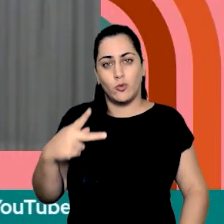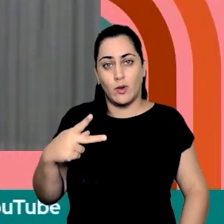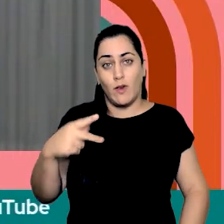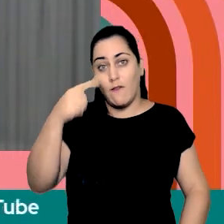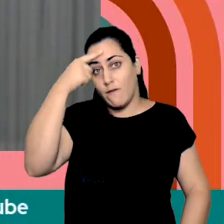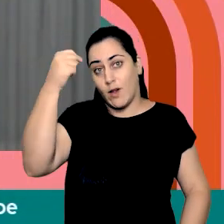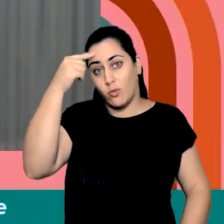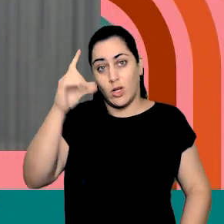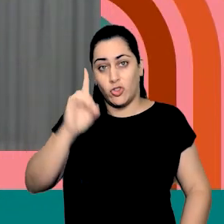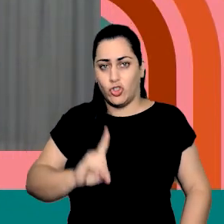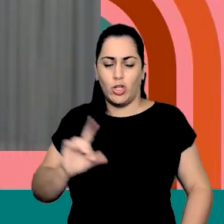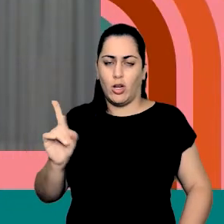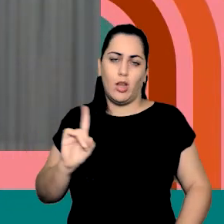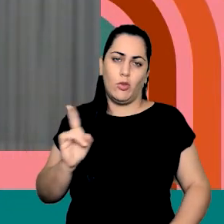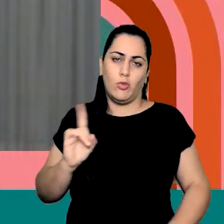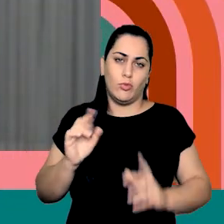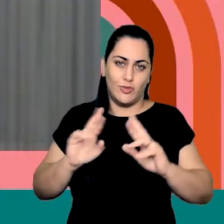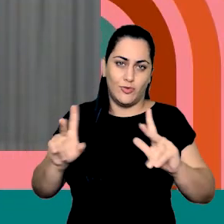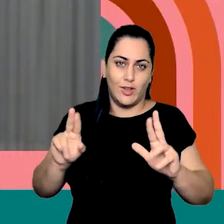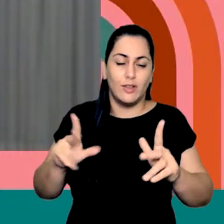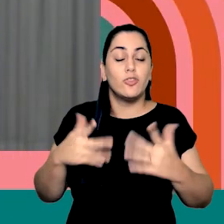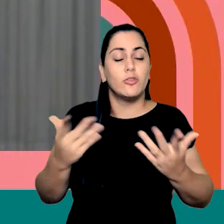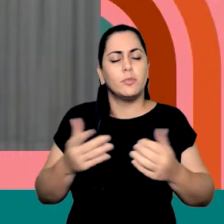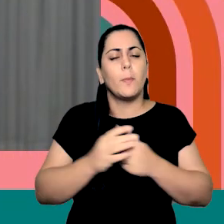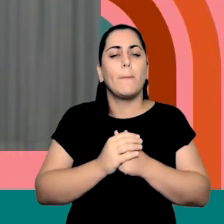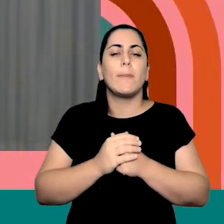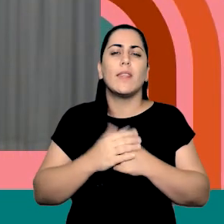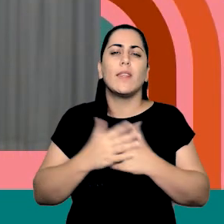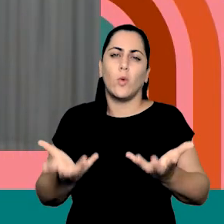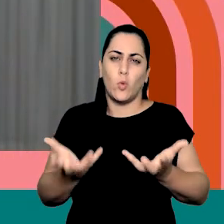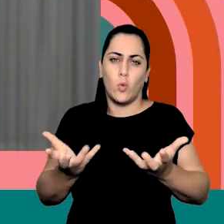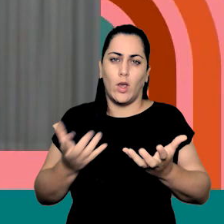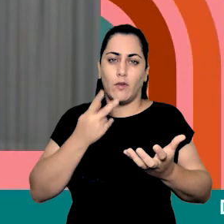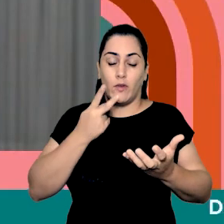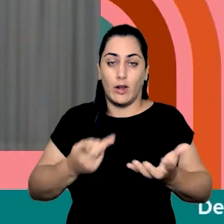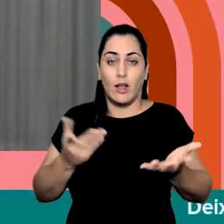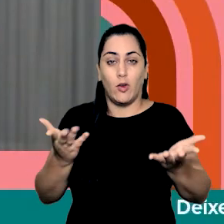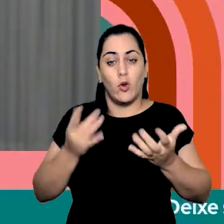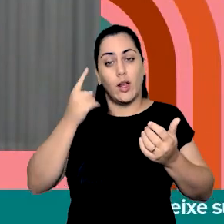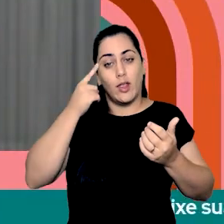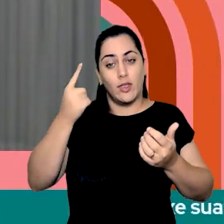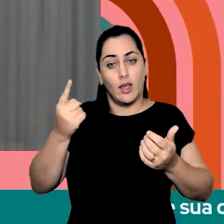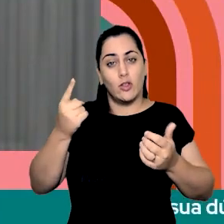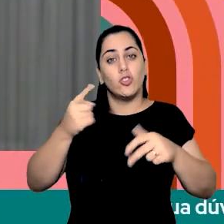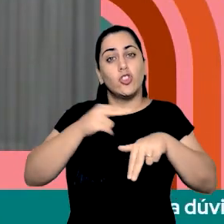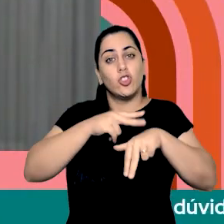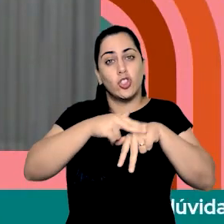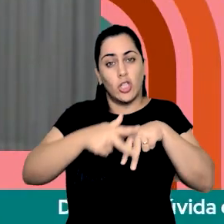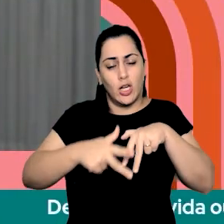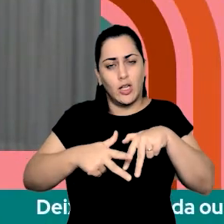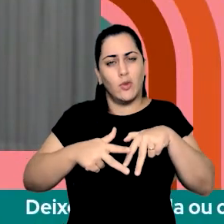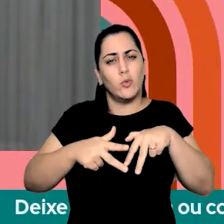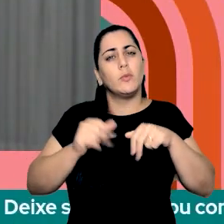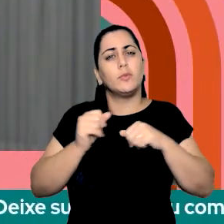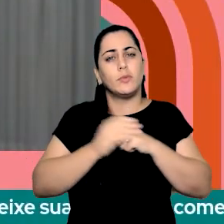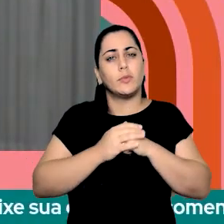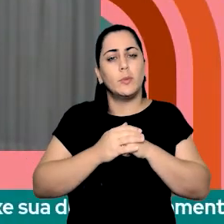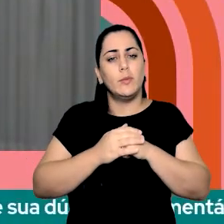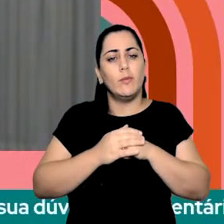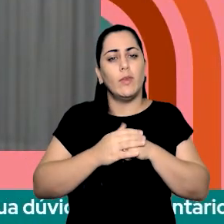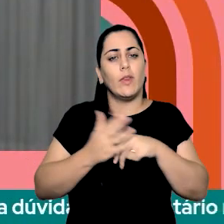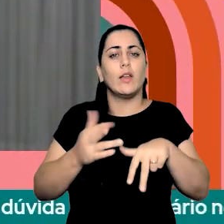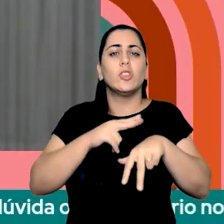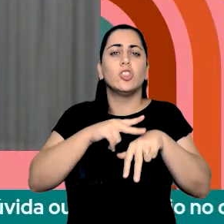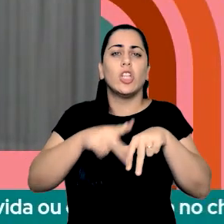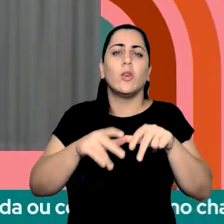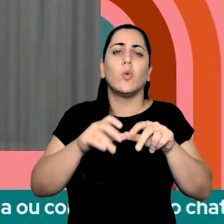na Faculdade de Direito. Então, o que eu queria dizer sobre a ideia de gênero é que gênero é um